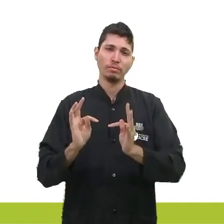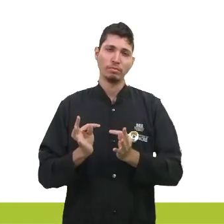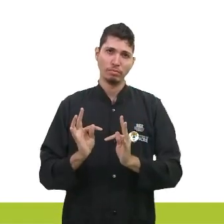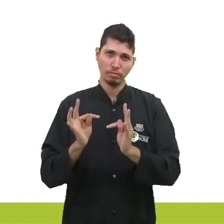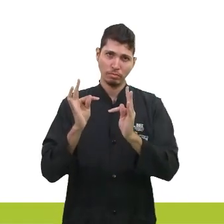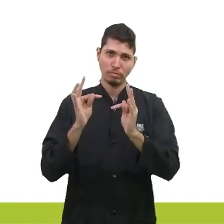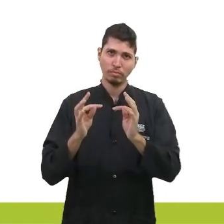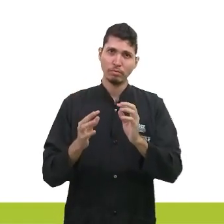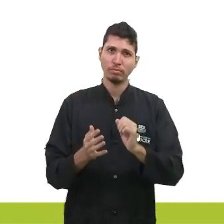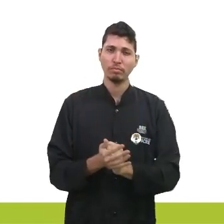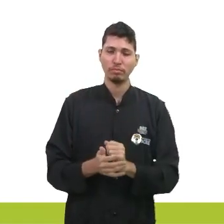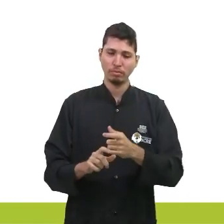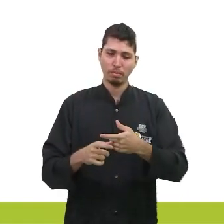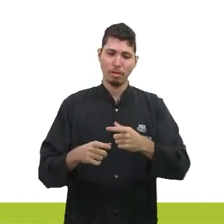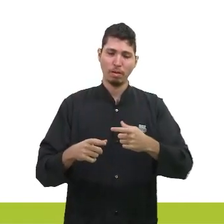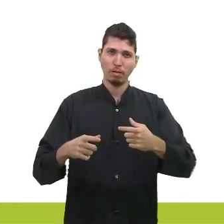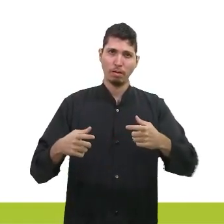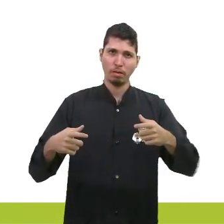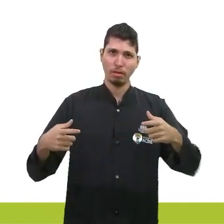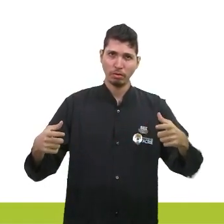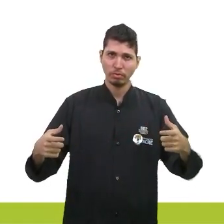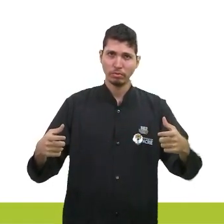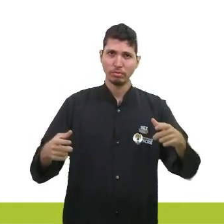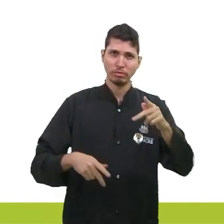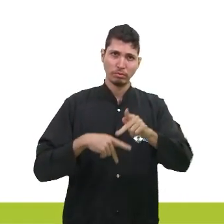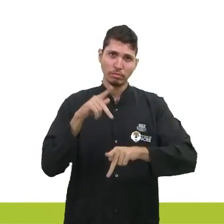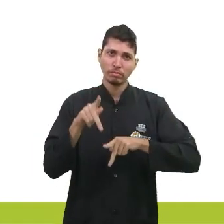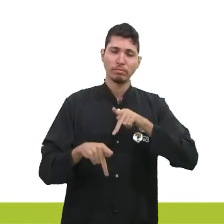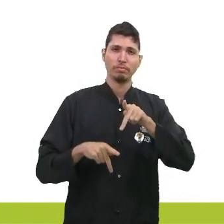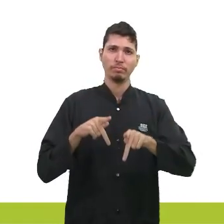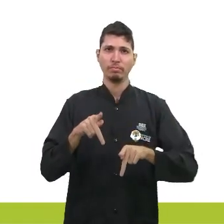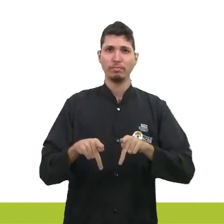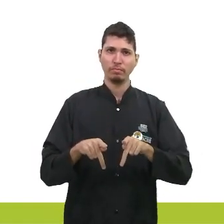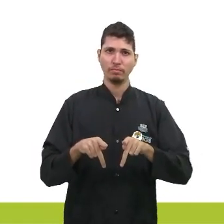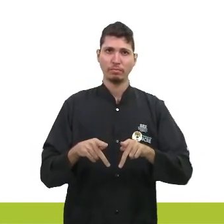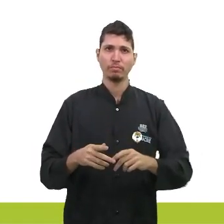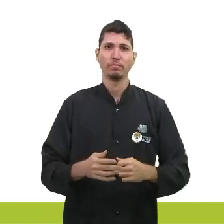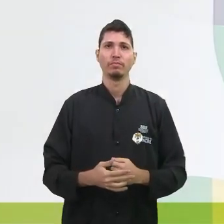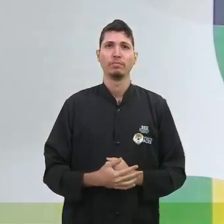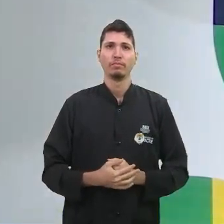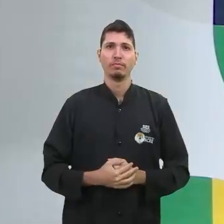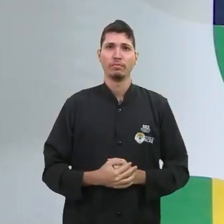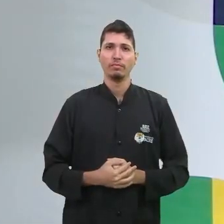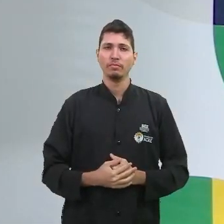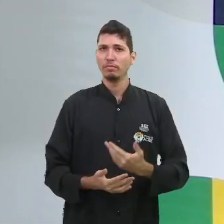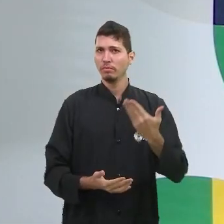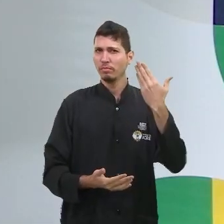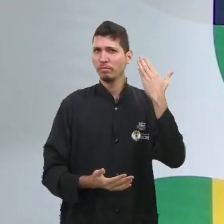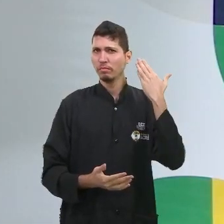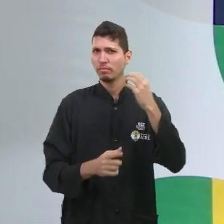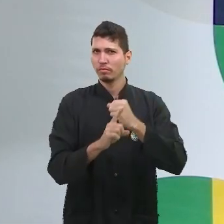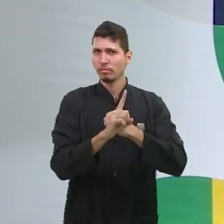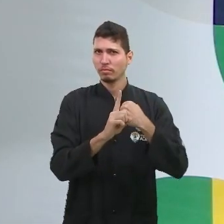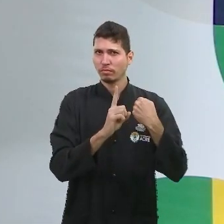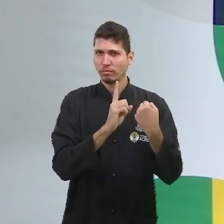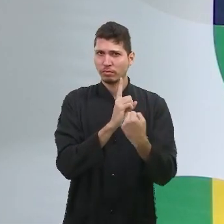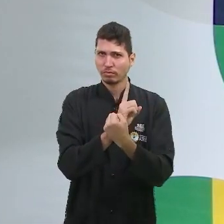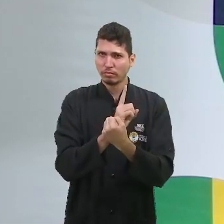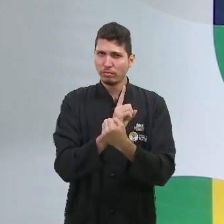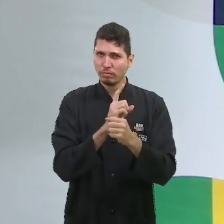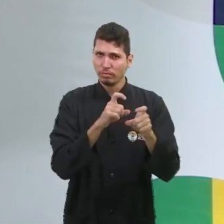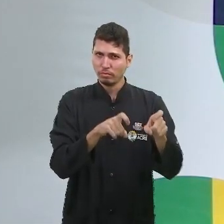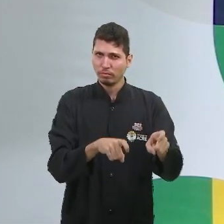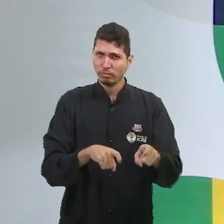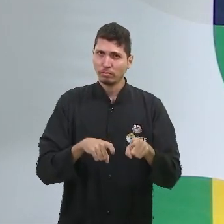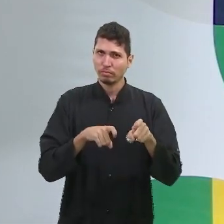população, obviamente, porque na época da sociedade feudal, como eu